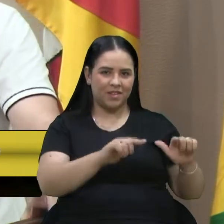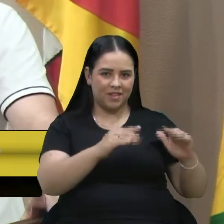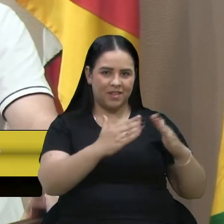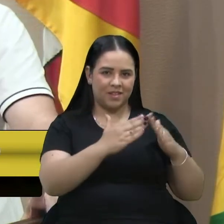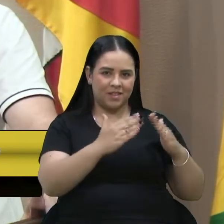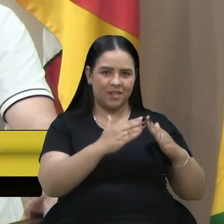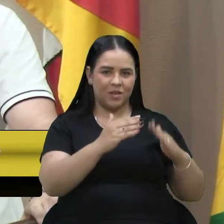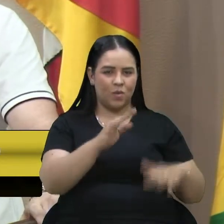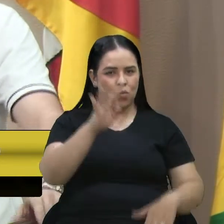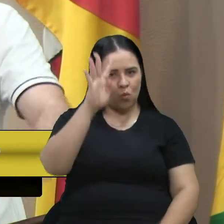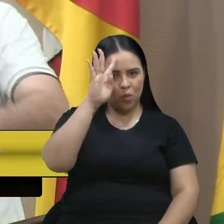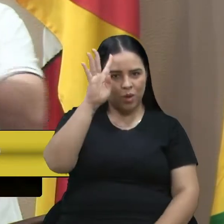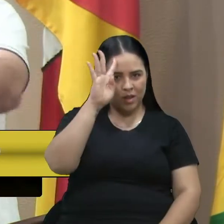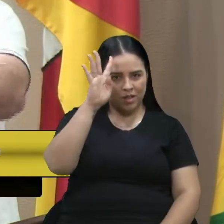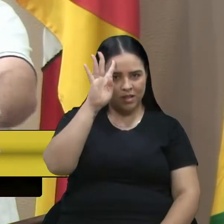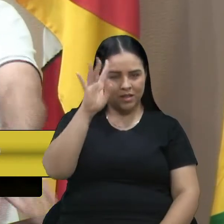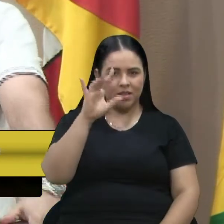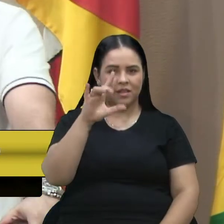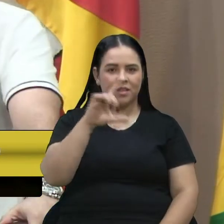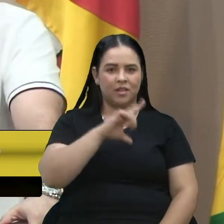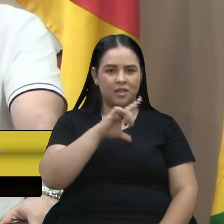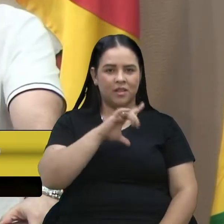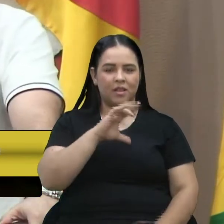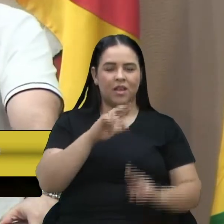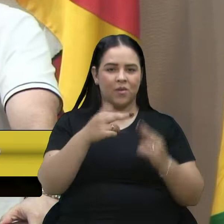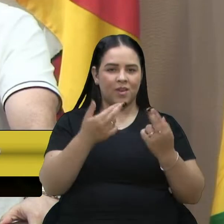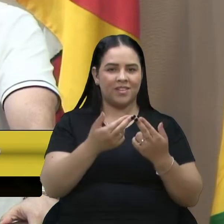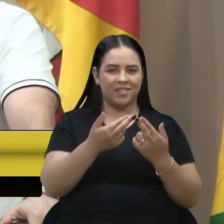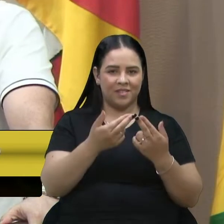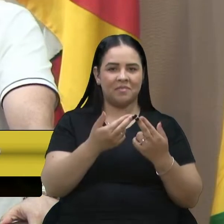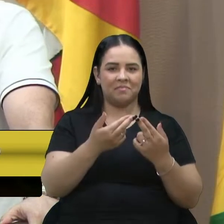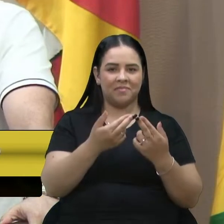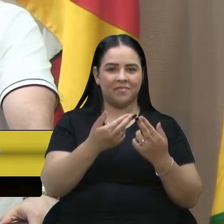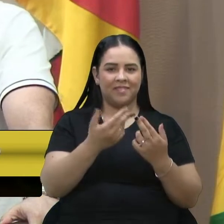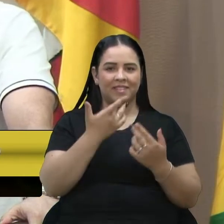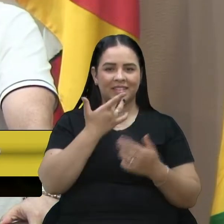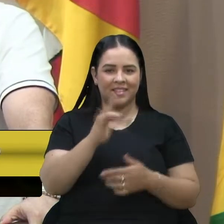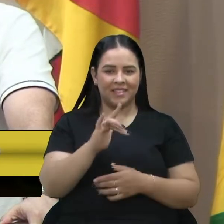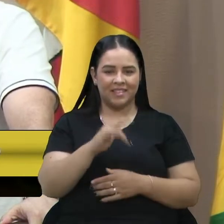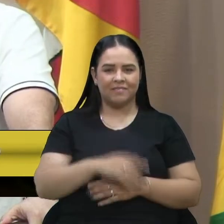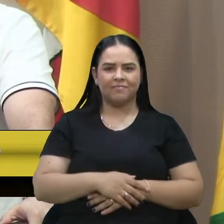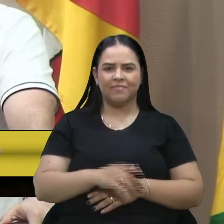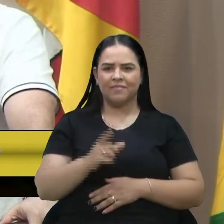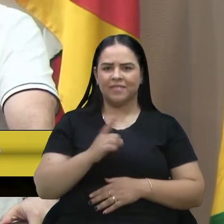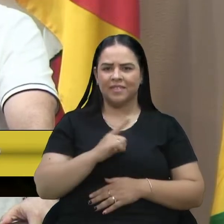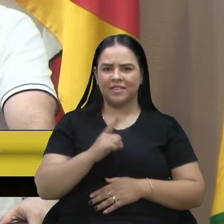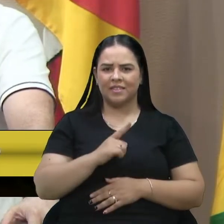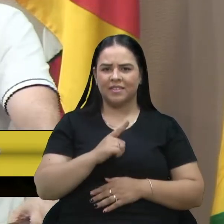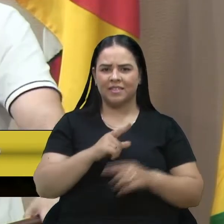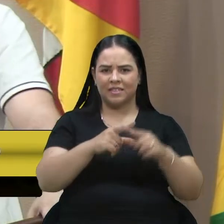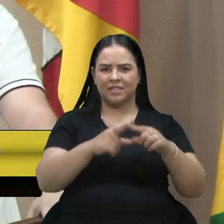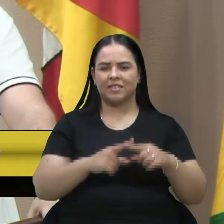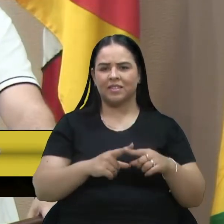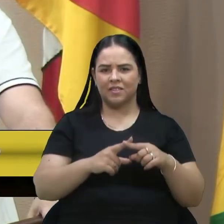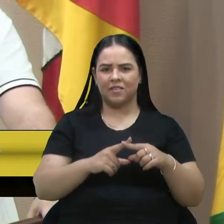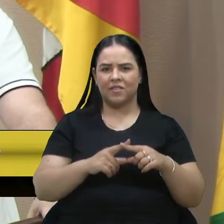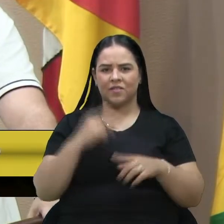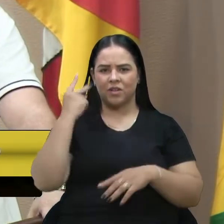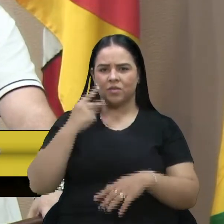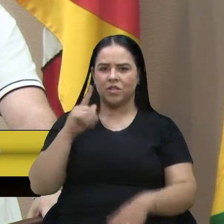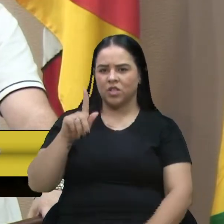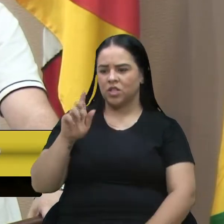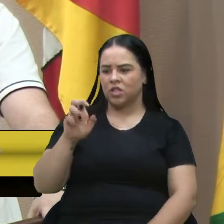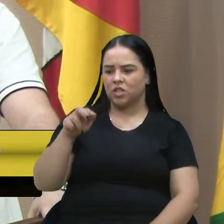aqui, nas quartas-feiras, quando a sessão era de tardezinha, e tinha uma rixa muito grande entre a vereadora Geni Petef